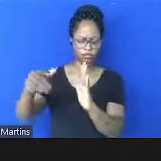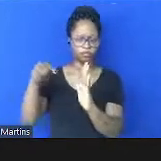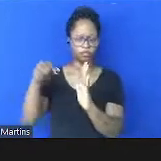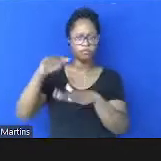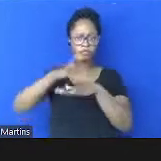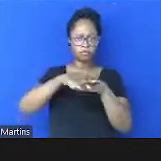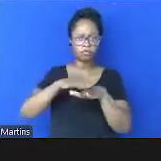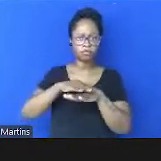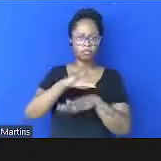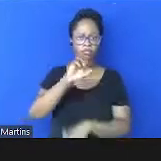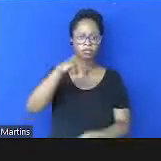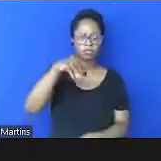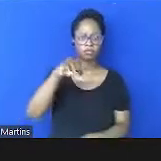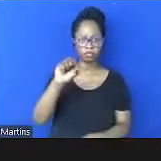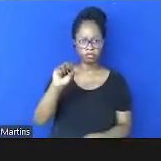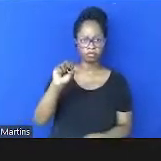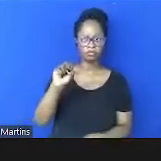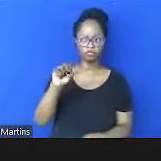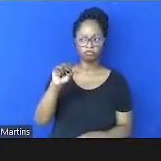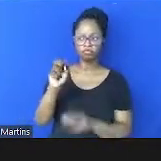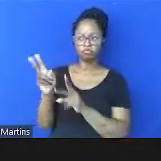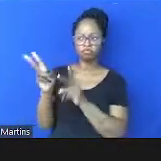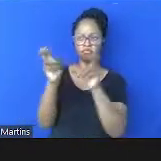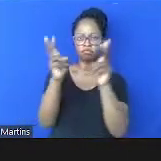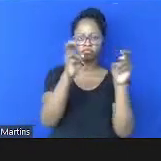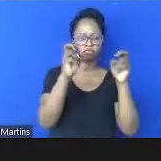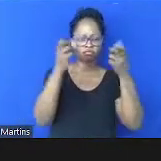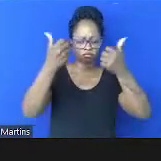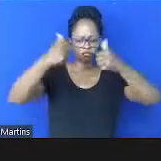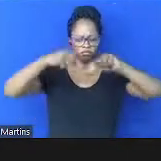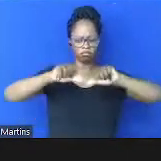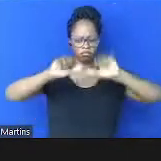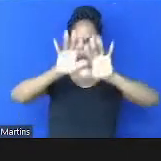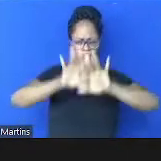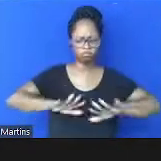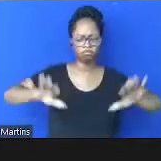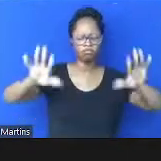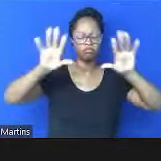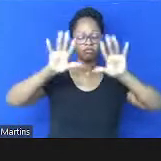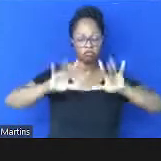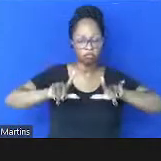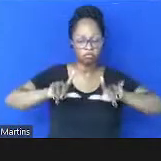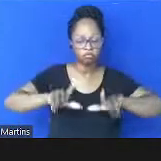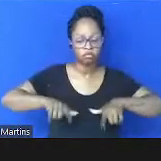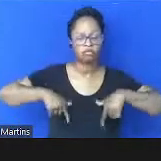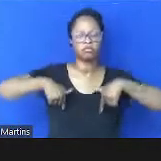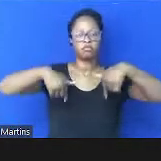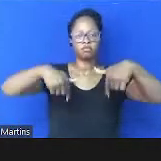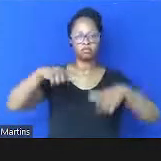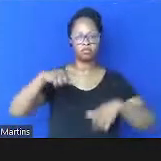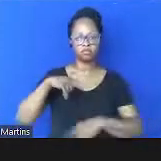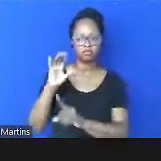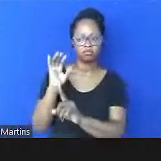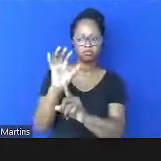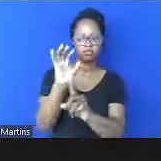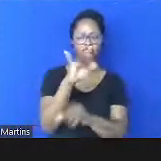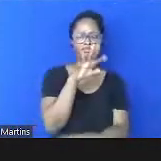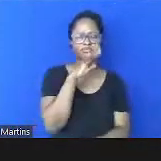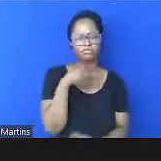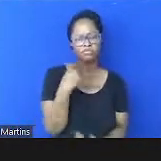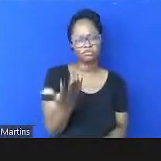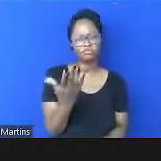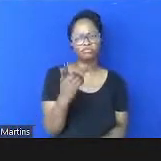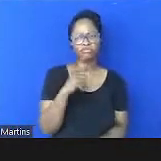OMS na sua cobertura então no pior cenário onde essas atividades têm um impacto muito ruim eles